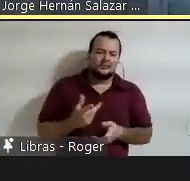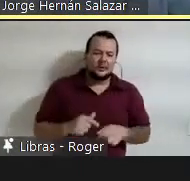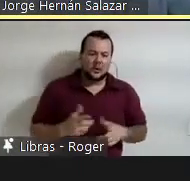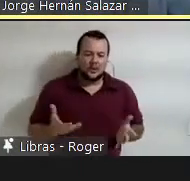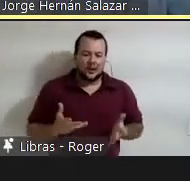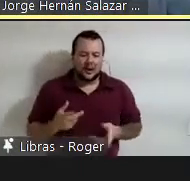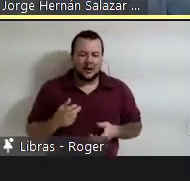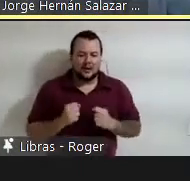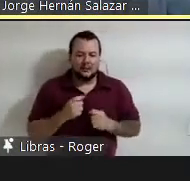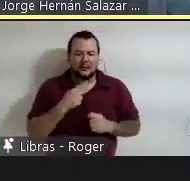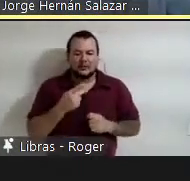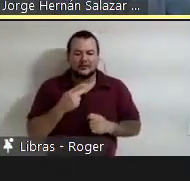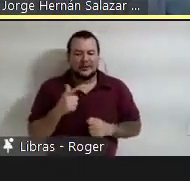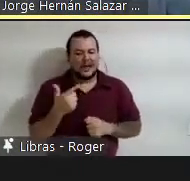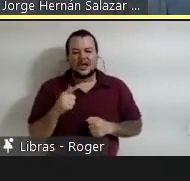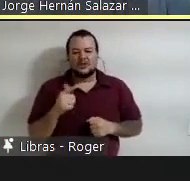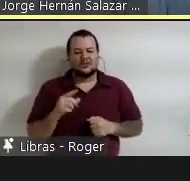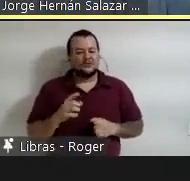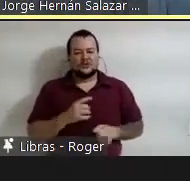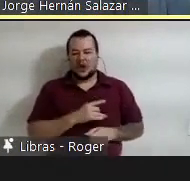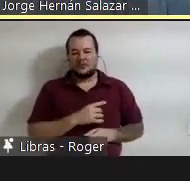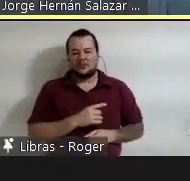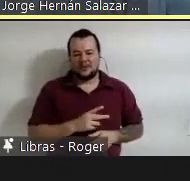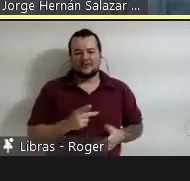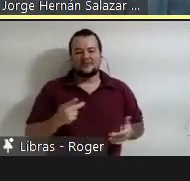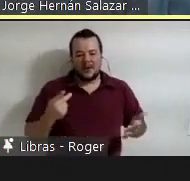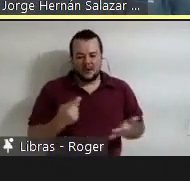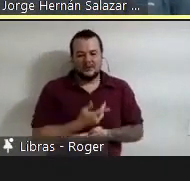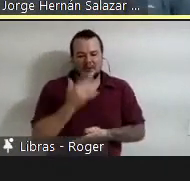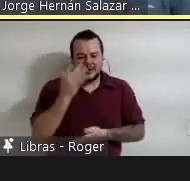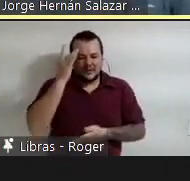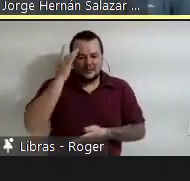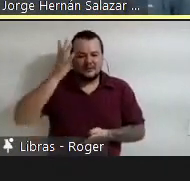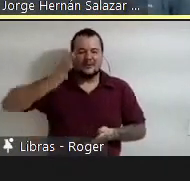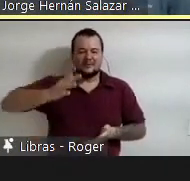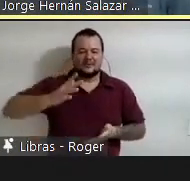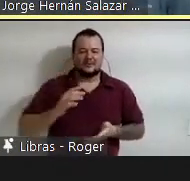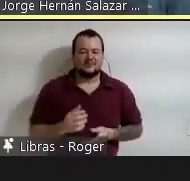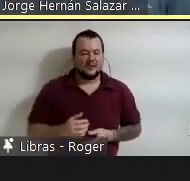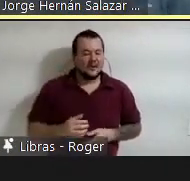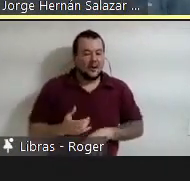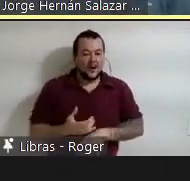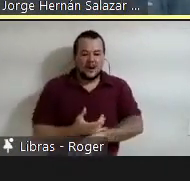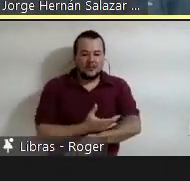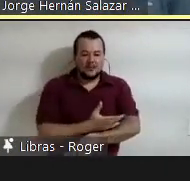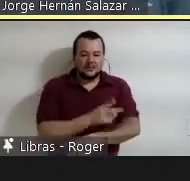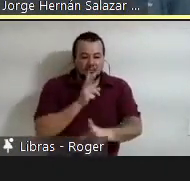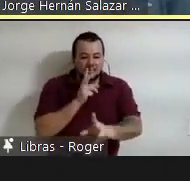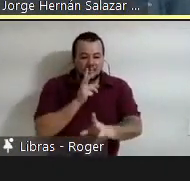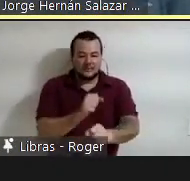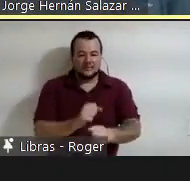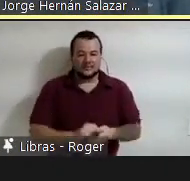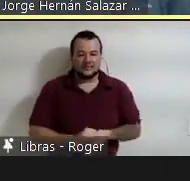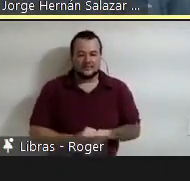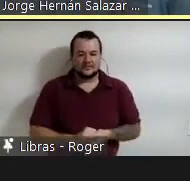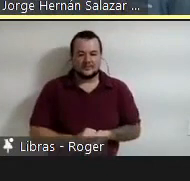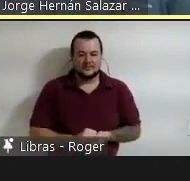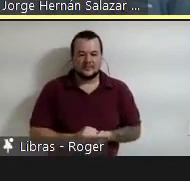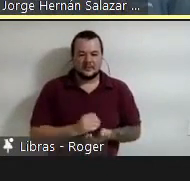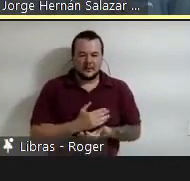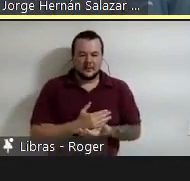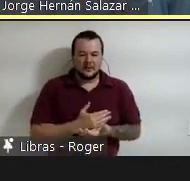é muito fácil, e é emocionante. Para começar, falamos das